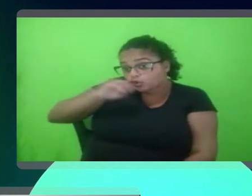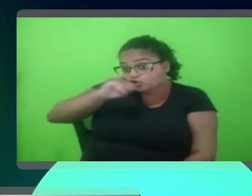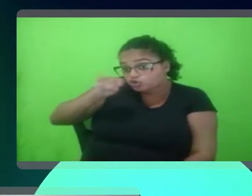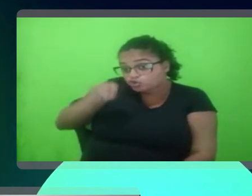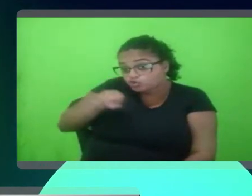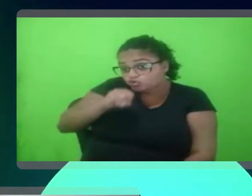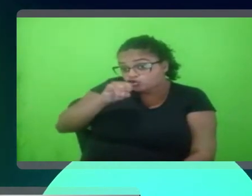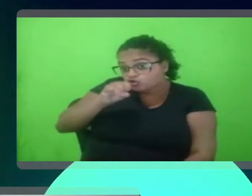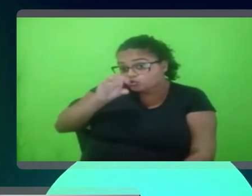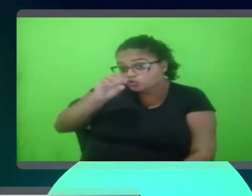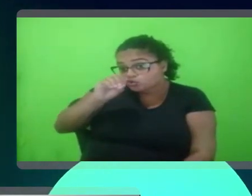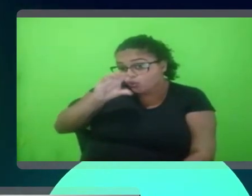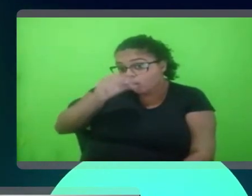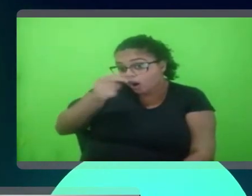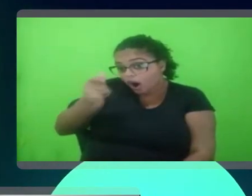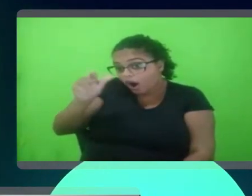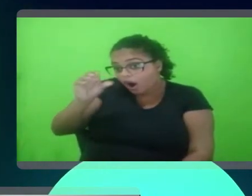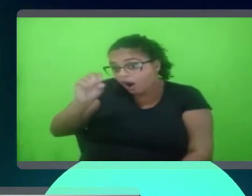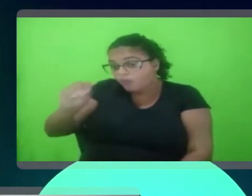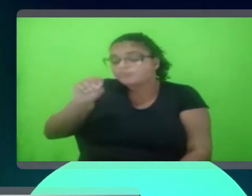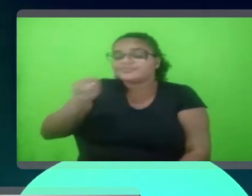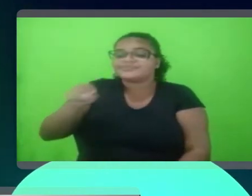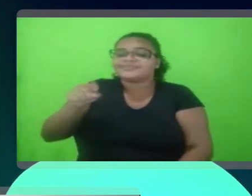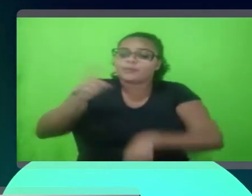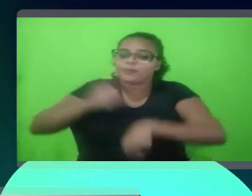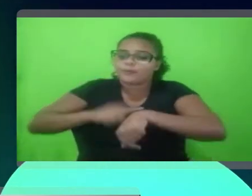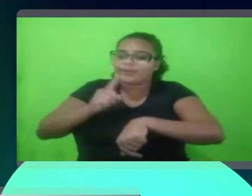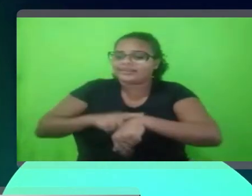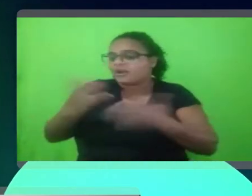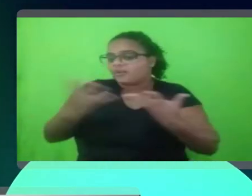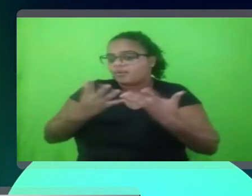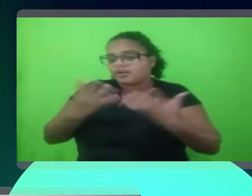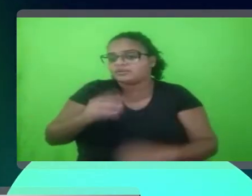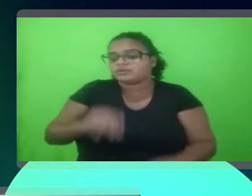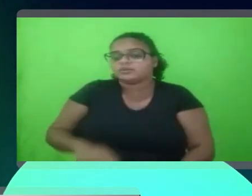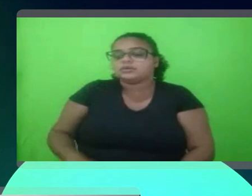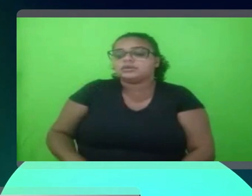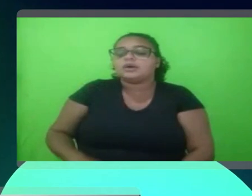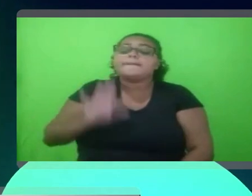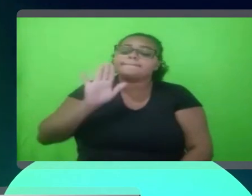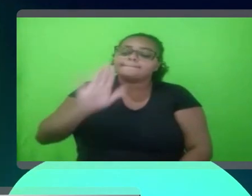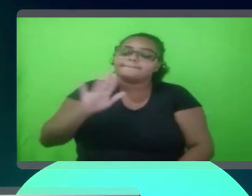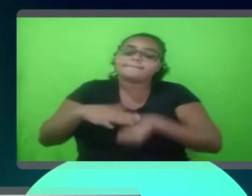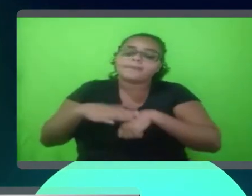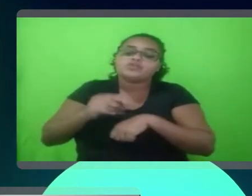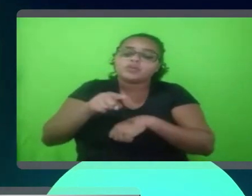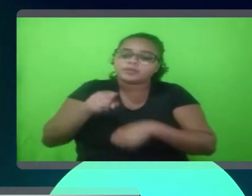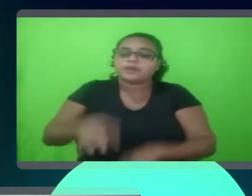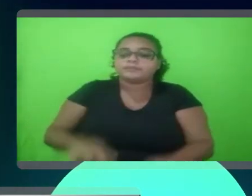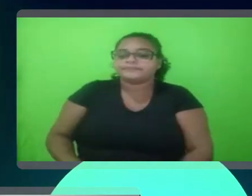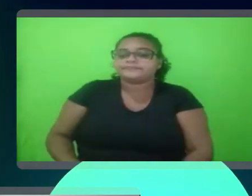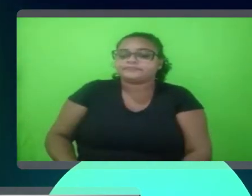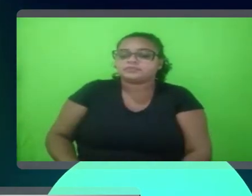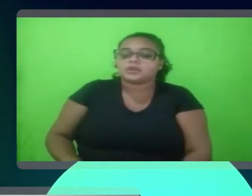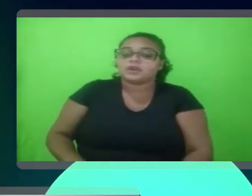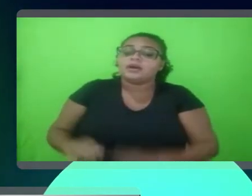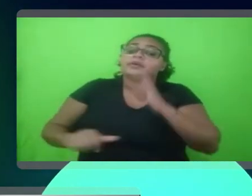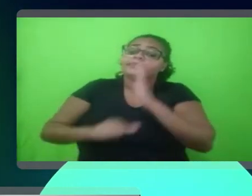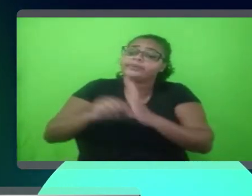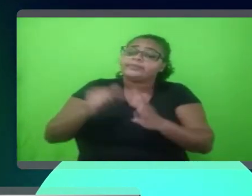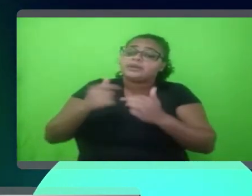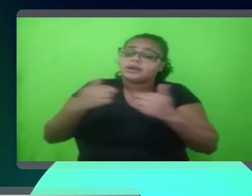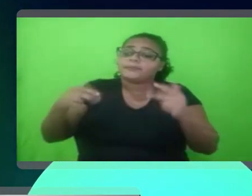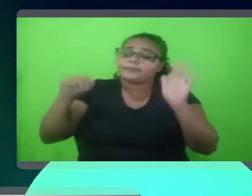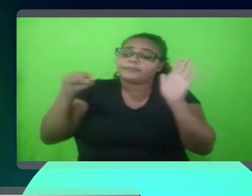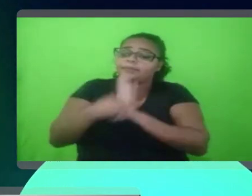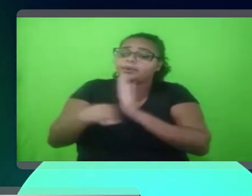Tadinho, o João não tem culpa de nada nesse momento. Mas vamos lá. Primeira